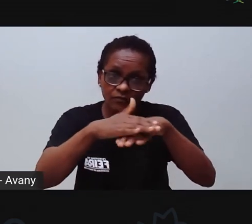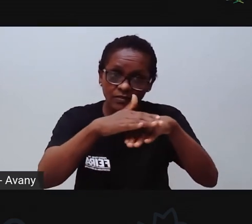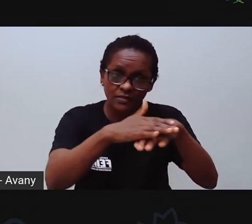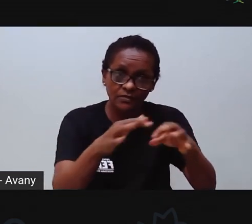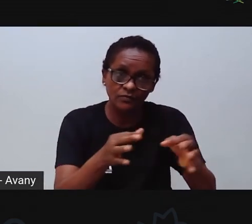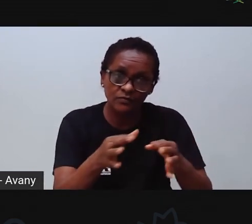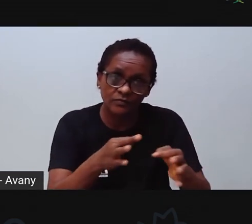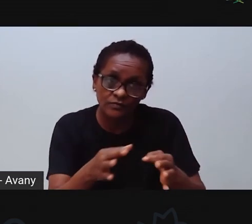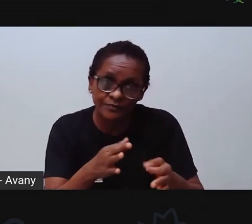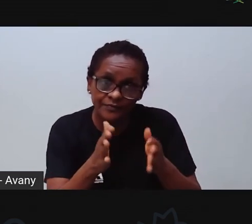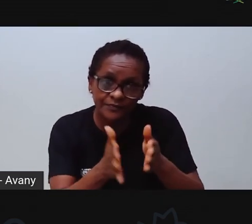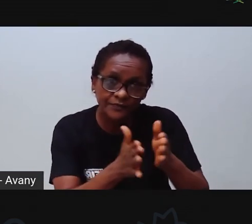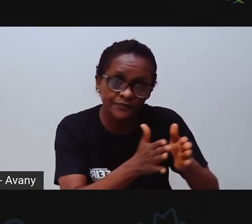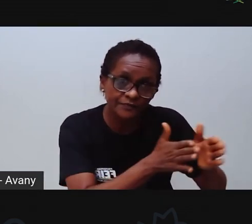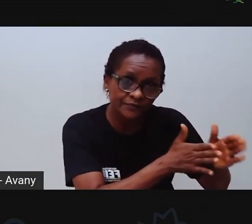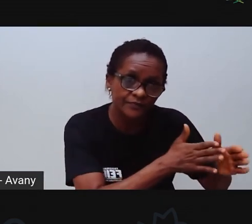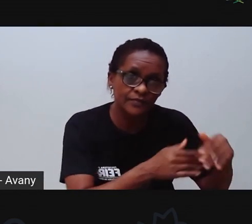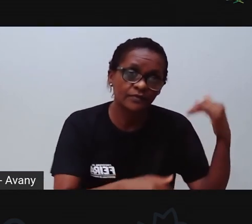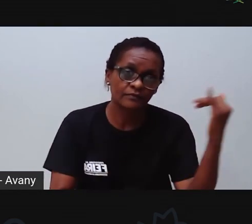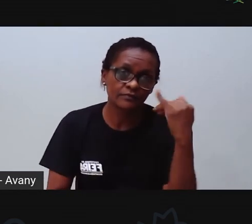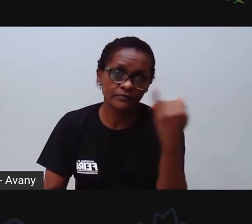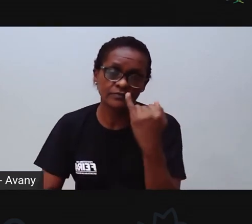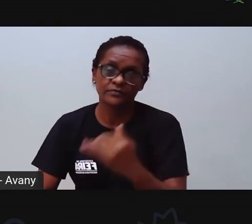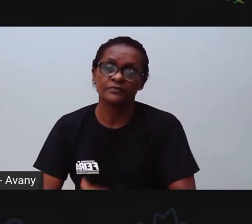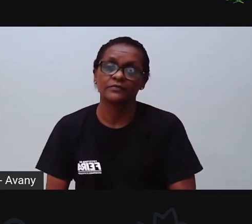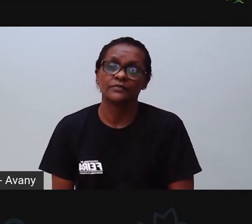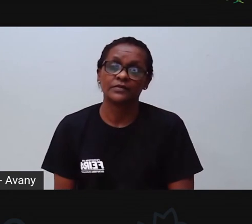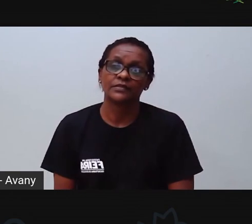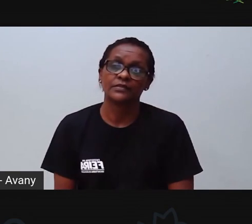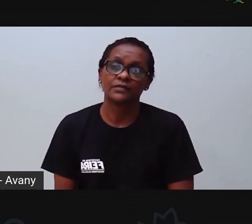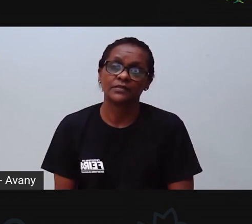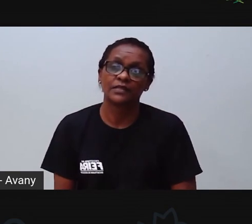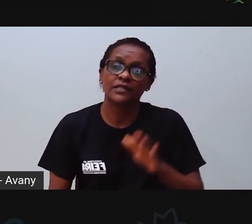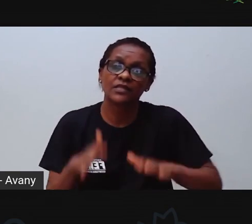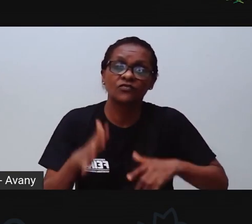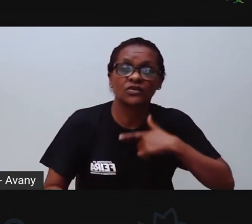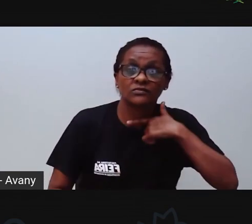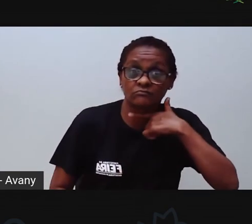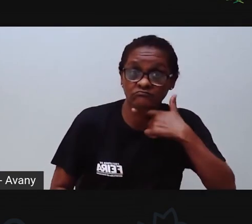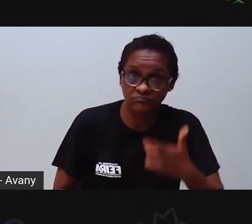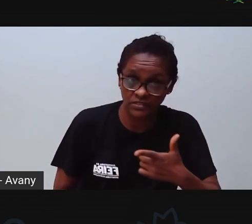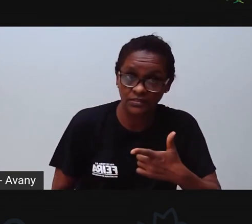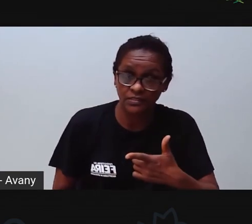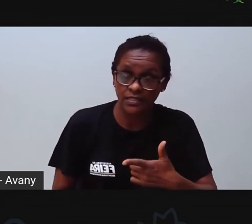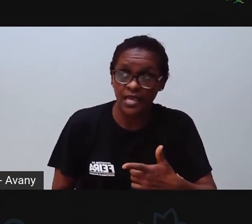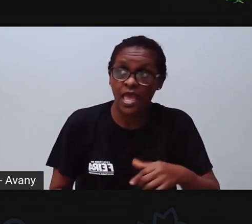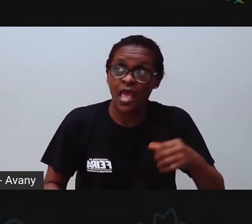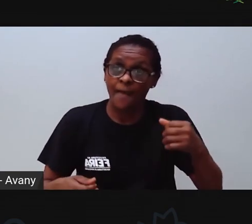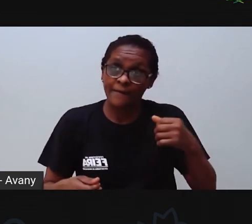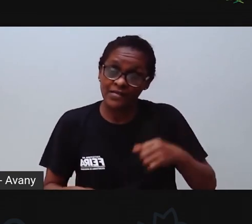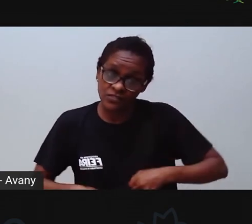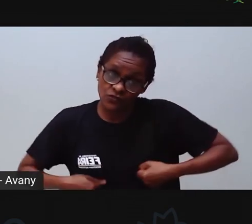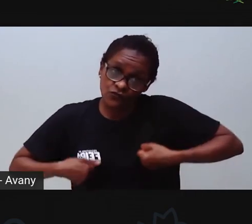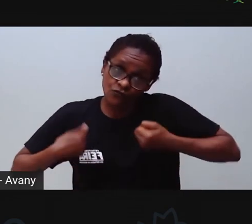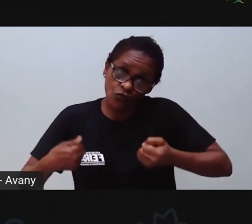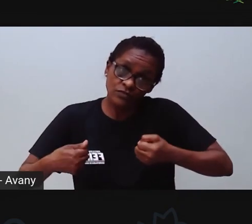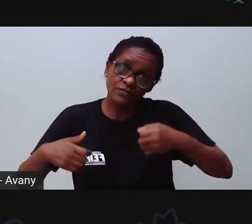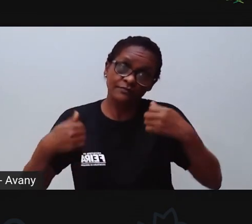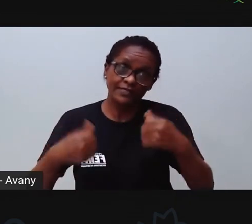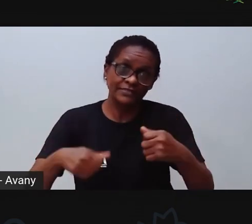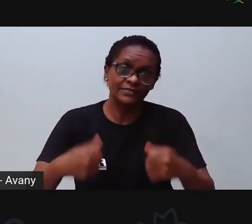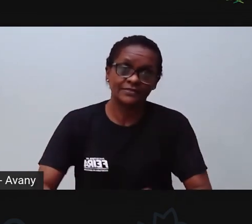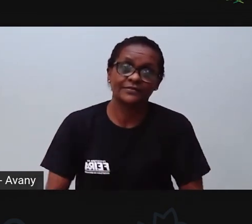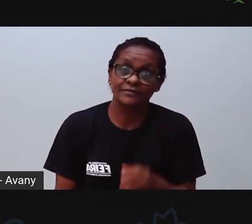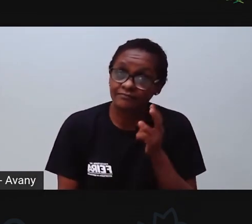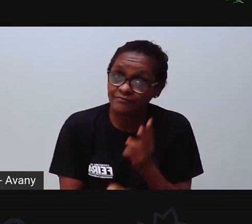Então, se por acaso, na sua casa não conseguir seguir todas essas dicas que a Proiane falou, você,